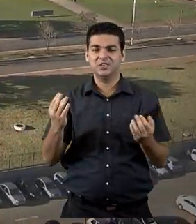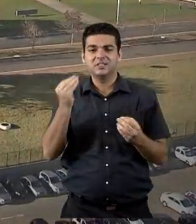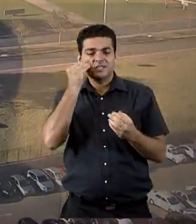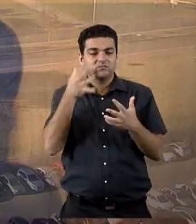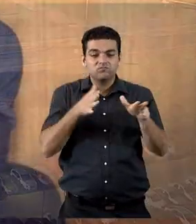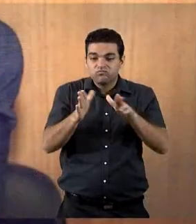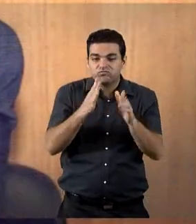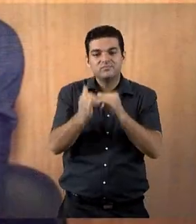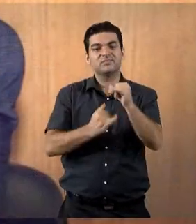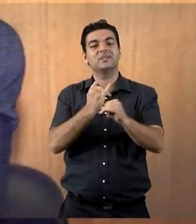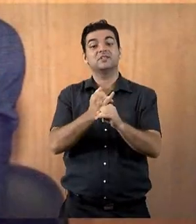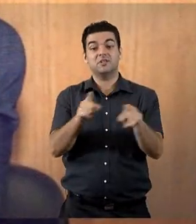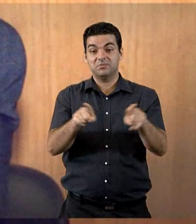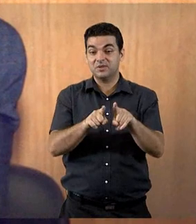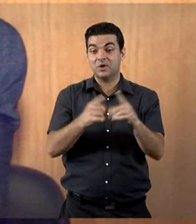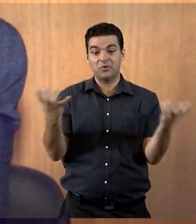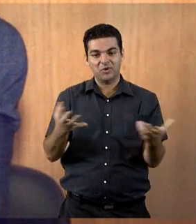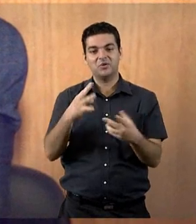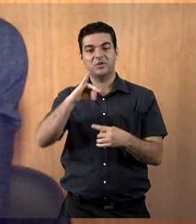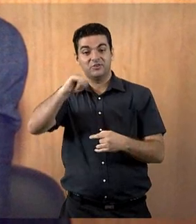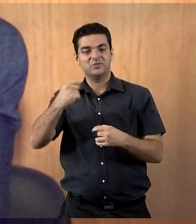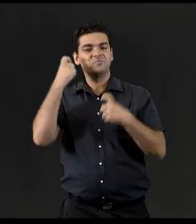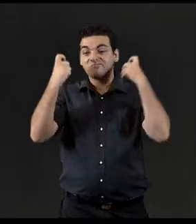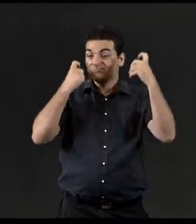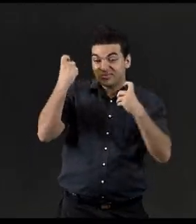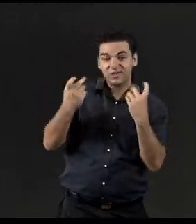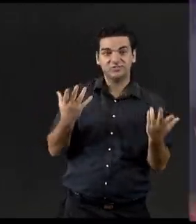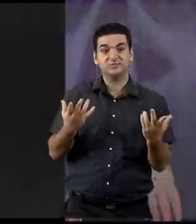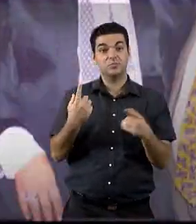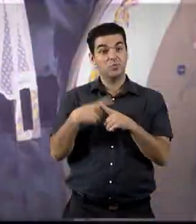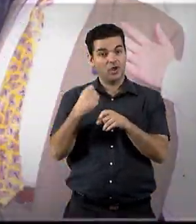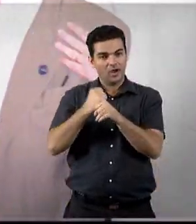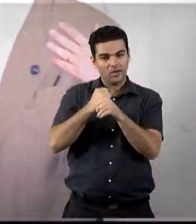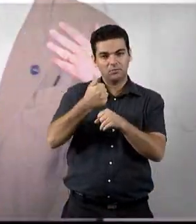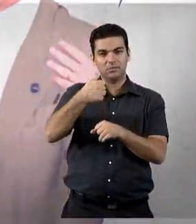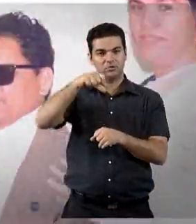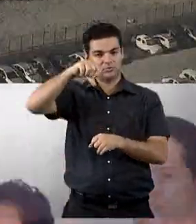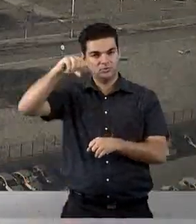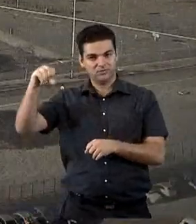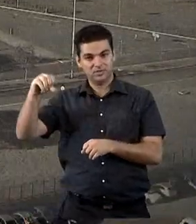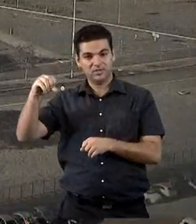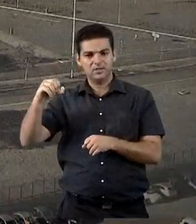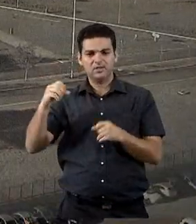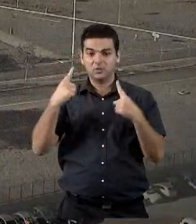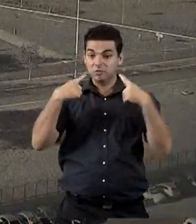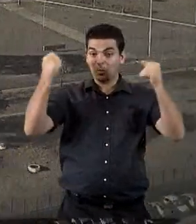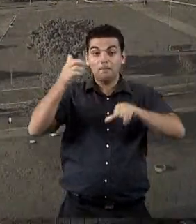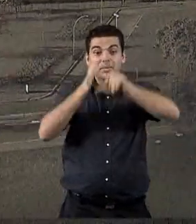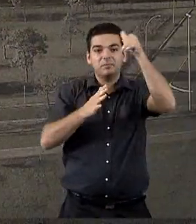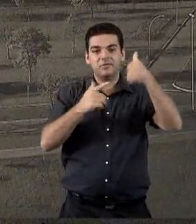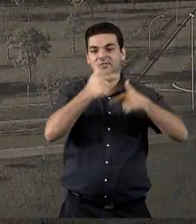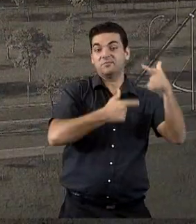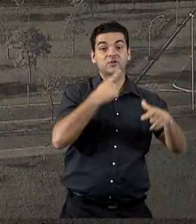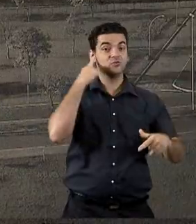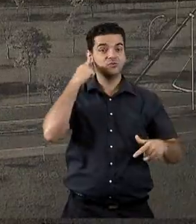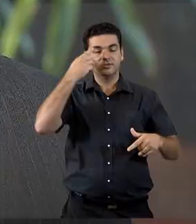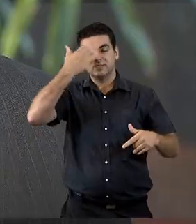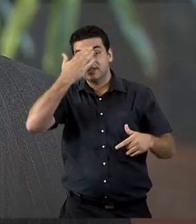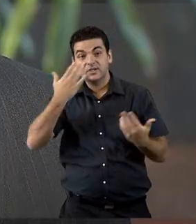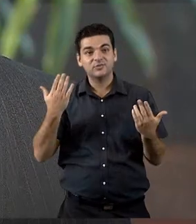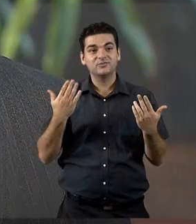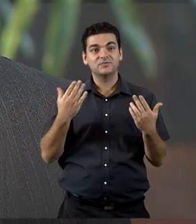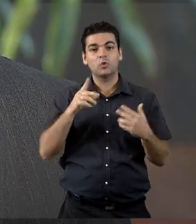digital é preocupação do STJ. Em 1990, o tribunal recebeu o primeiro servidor com deficiência.